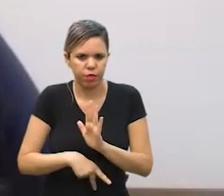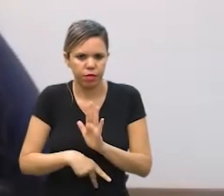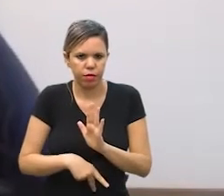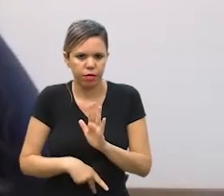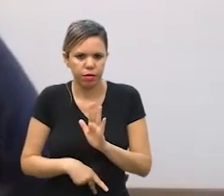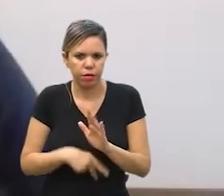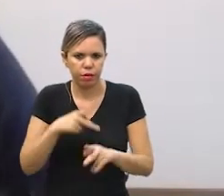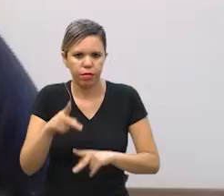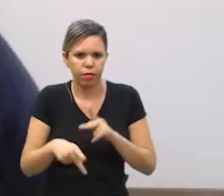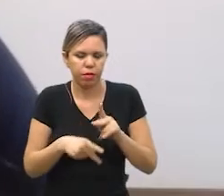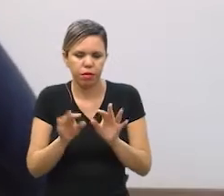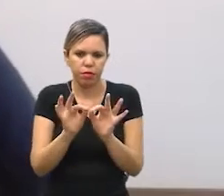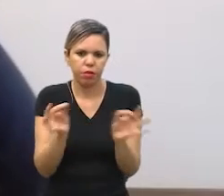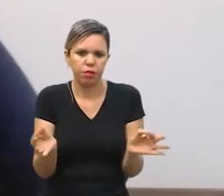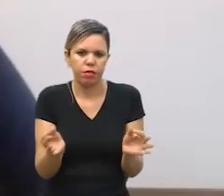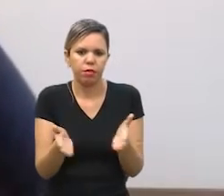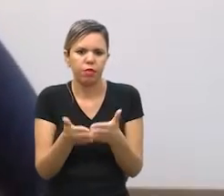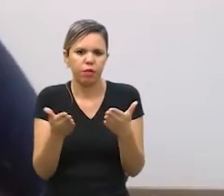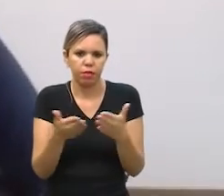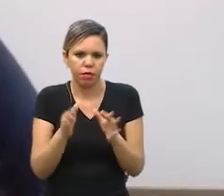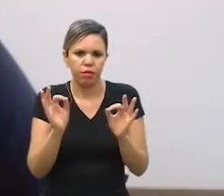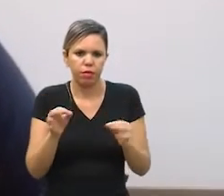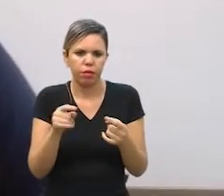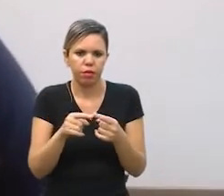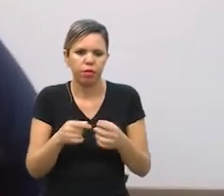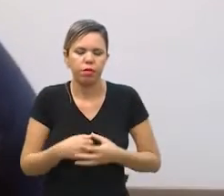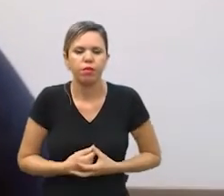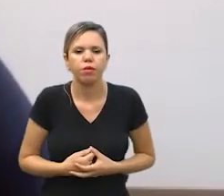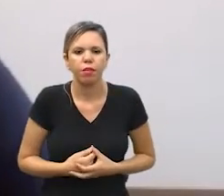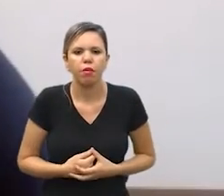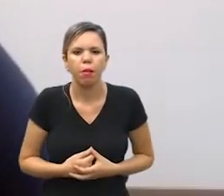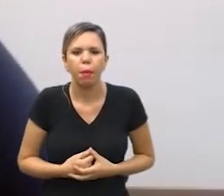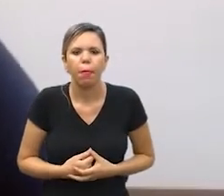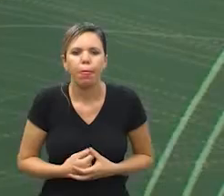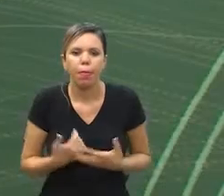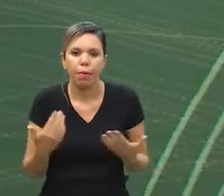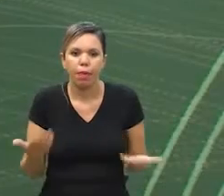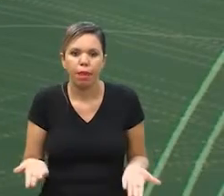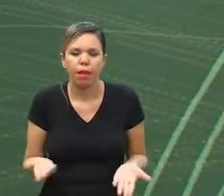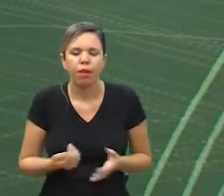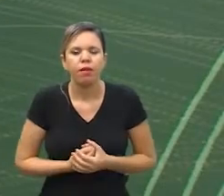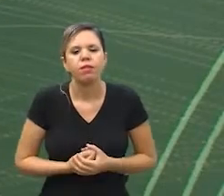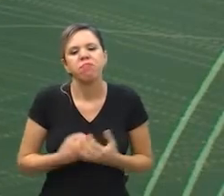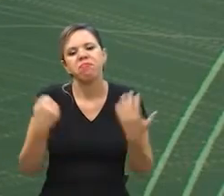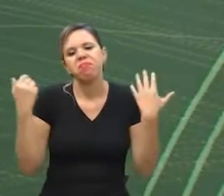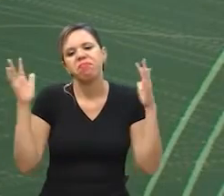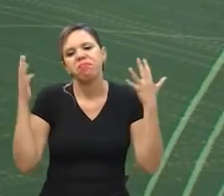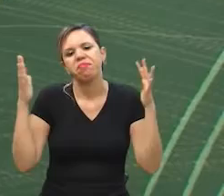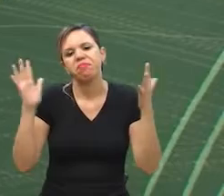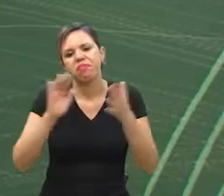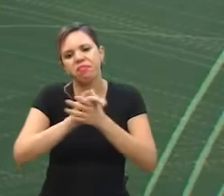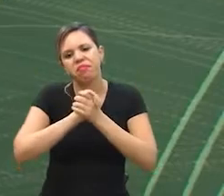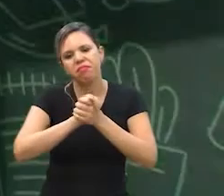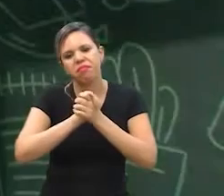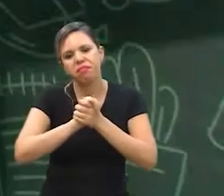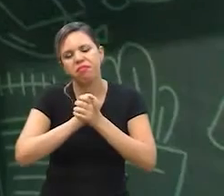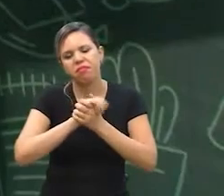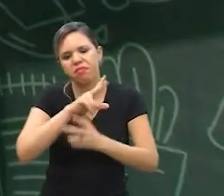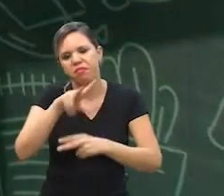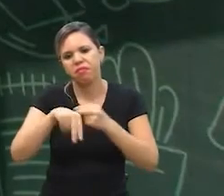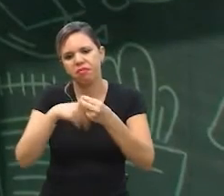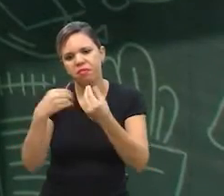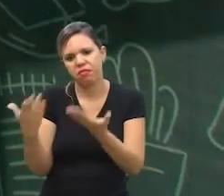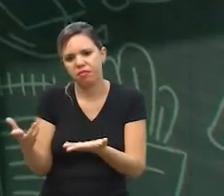que chega na população mais simples e chega do jeito certo é isso aí então parabéns pelo projeto pelo